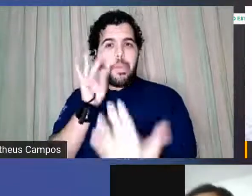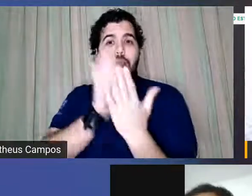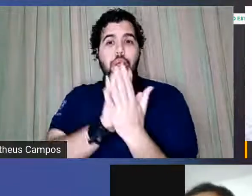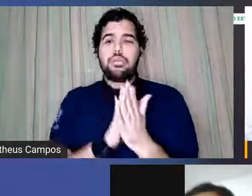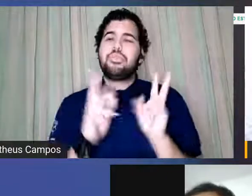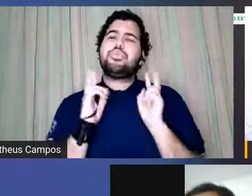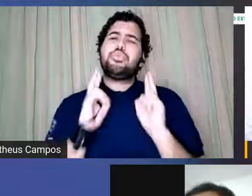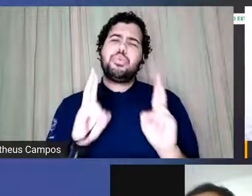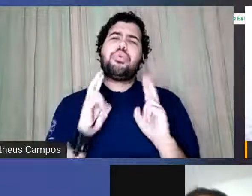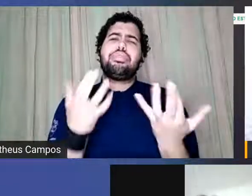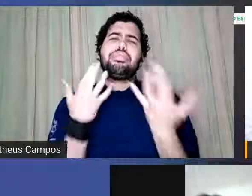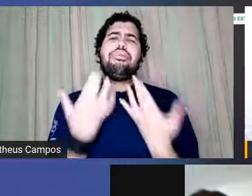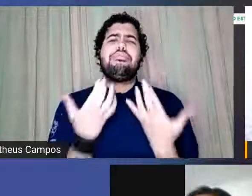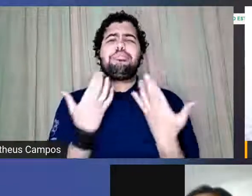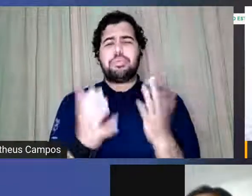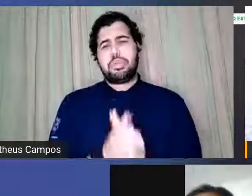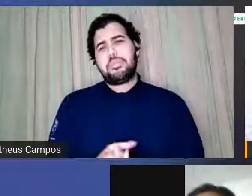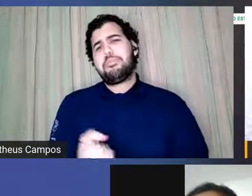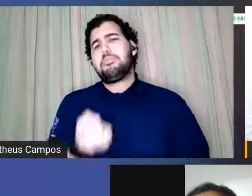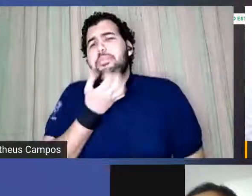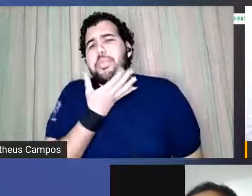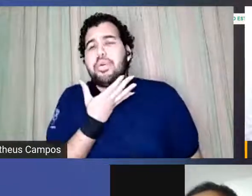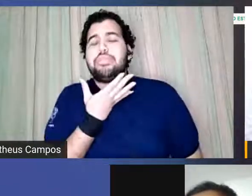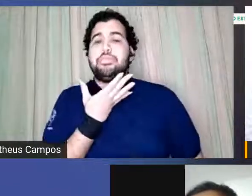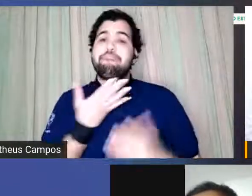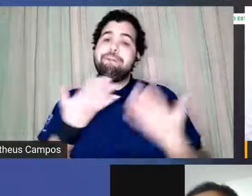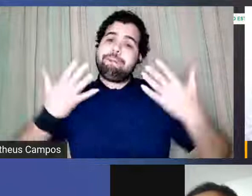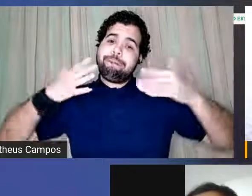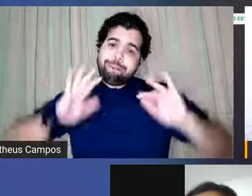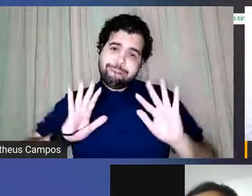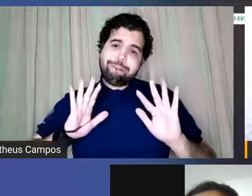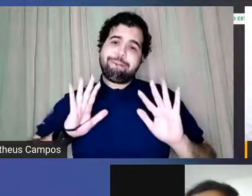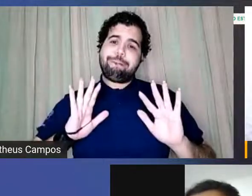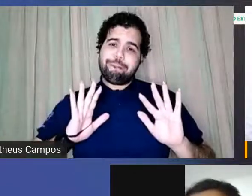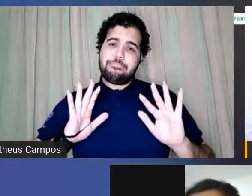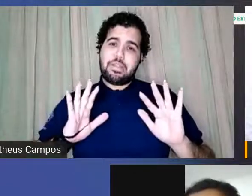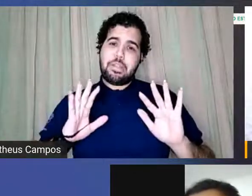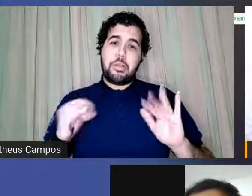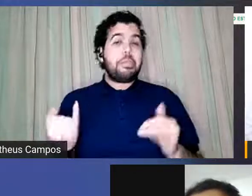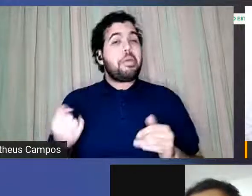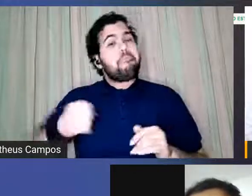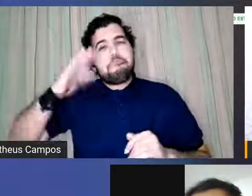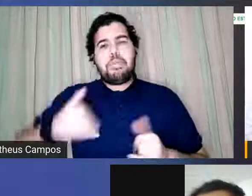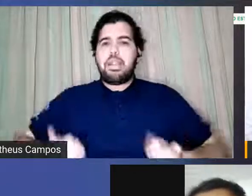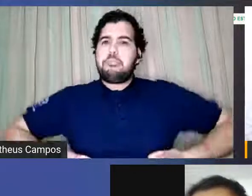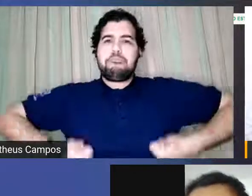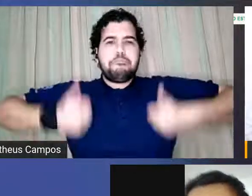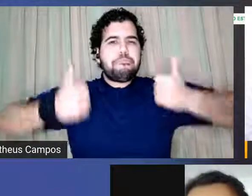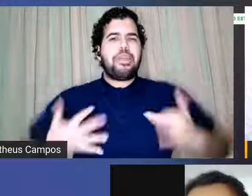que é mais maravilhosa de estar de estar